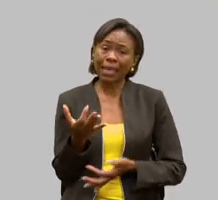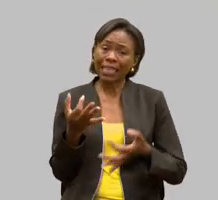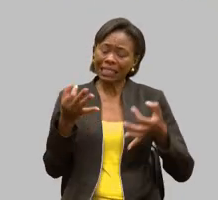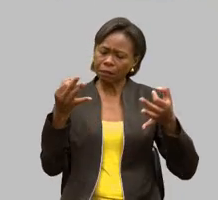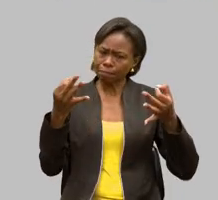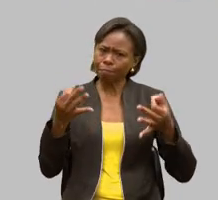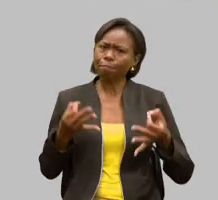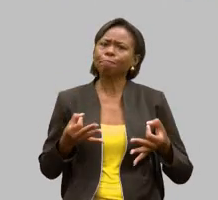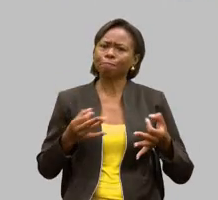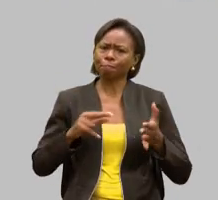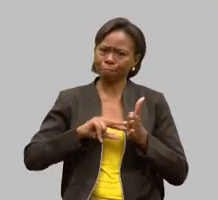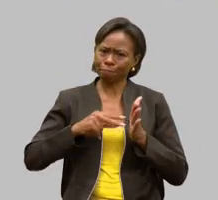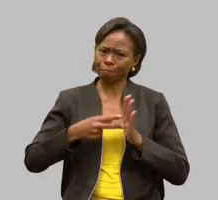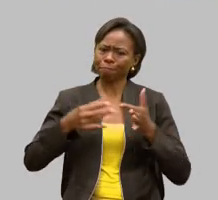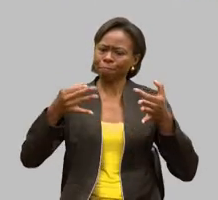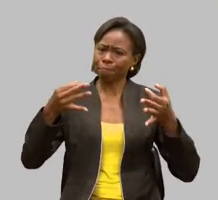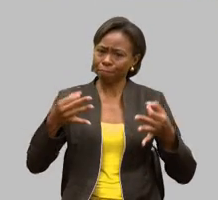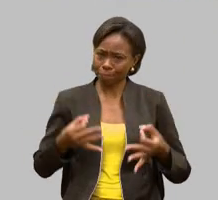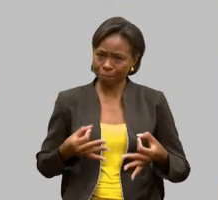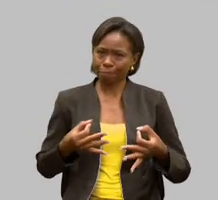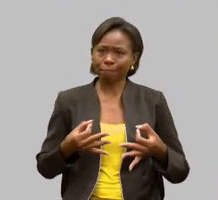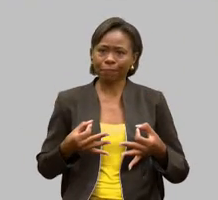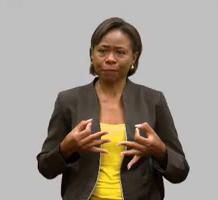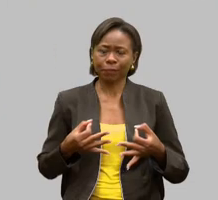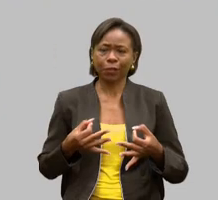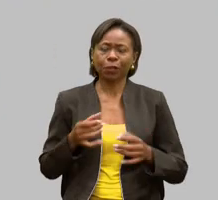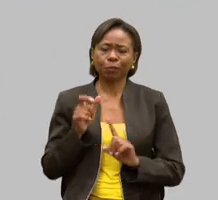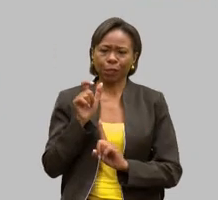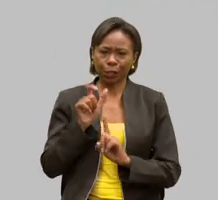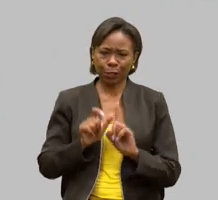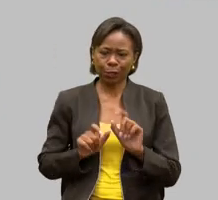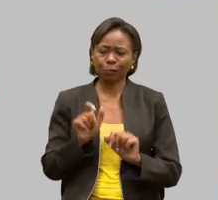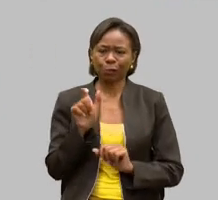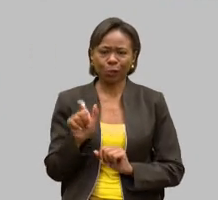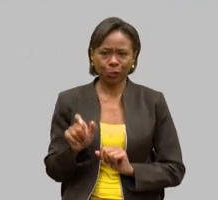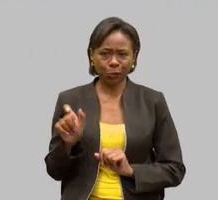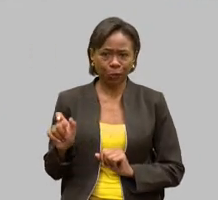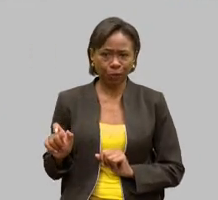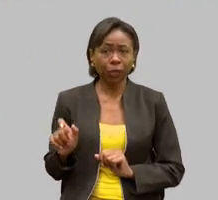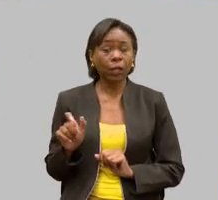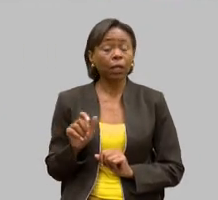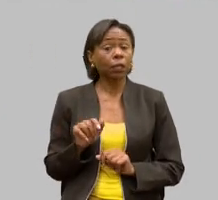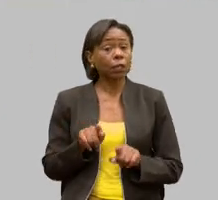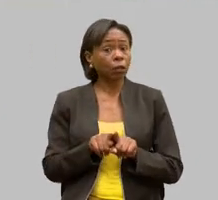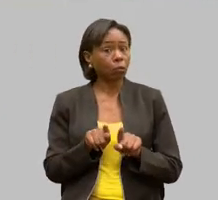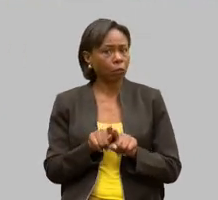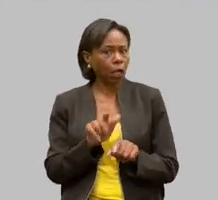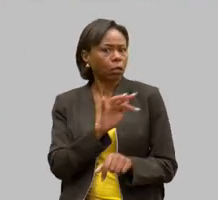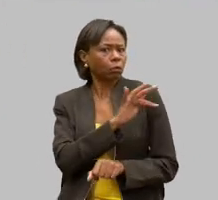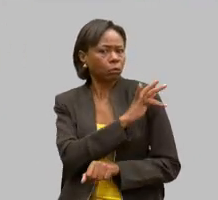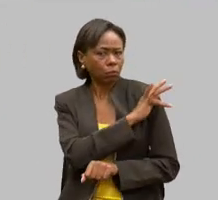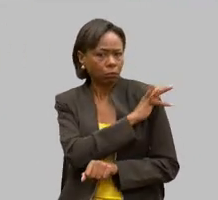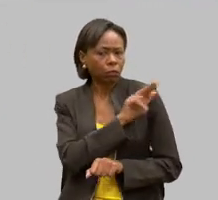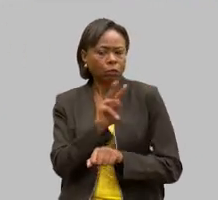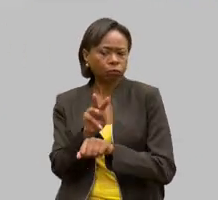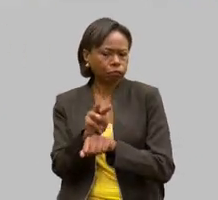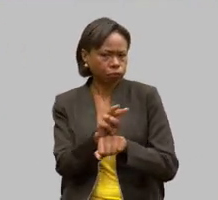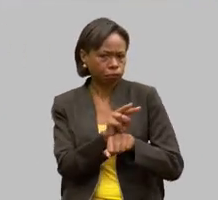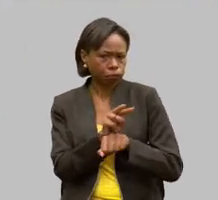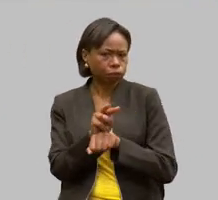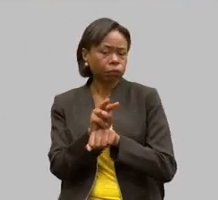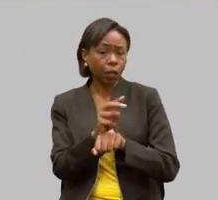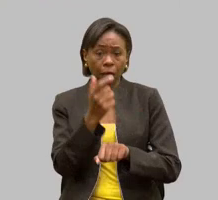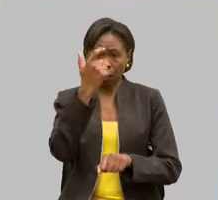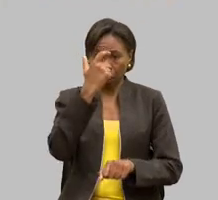para essas pessoas. Inclusive, nós temos trabalhado, fiscalizado, e como deputado e